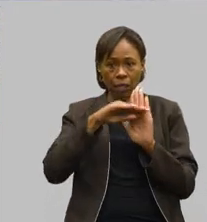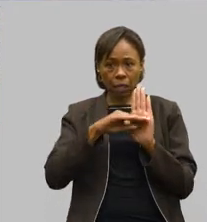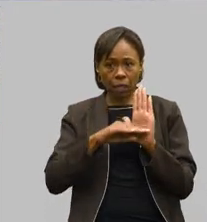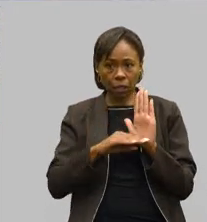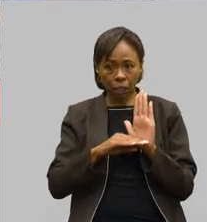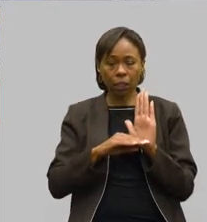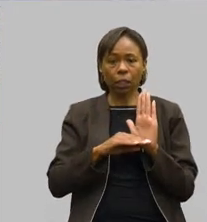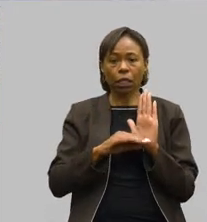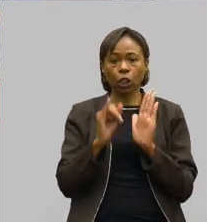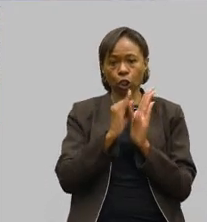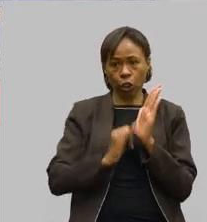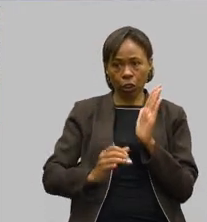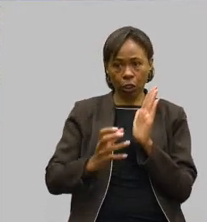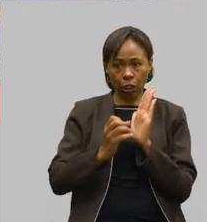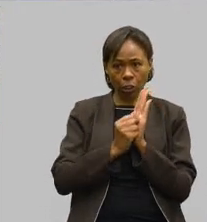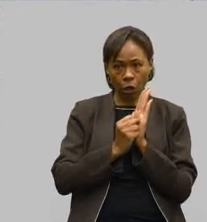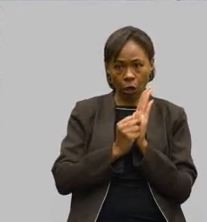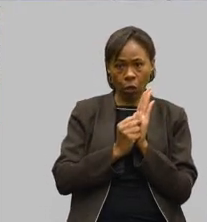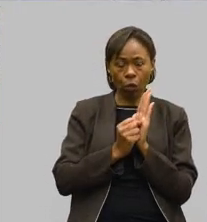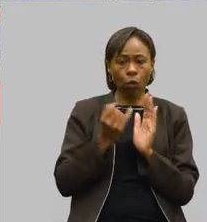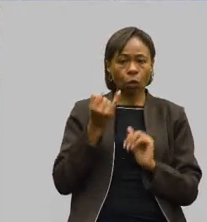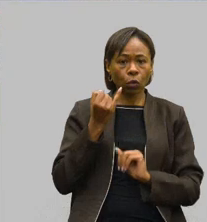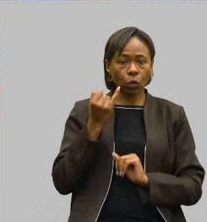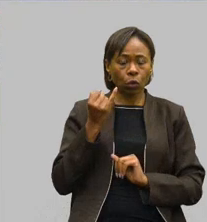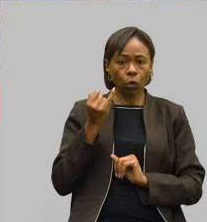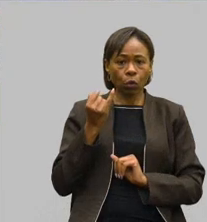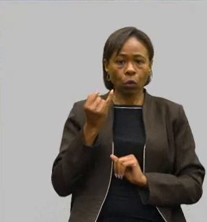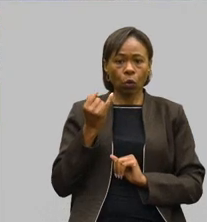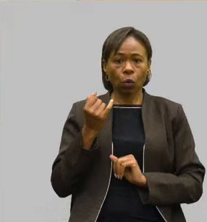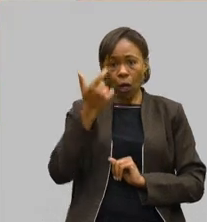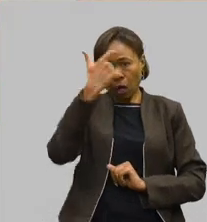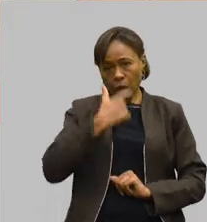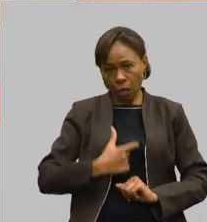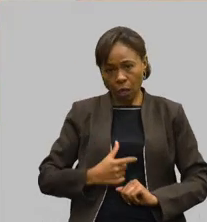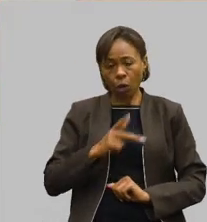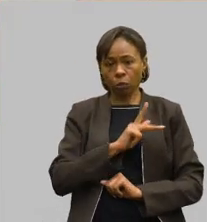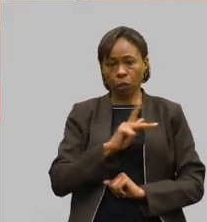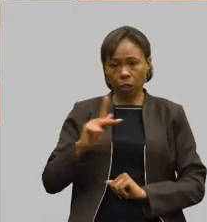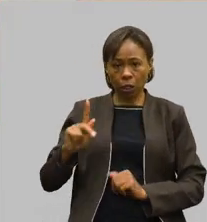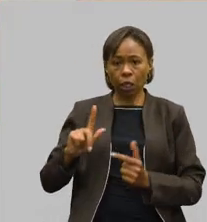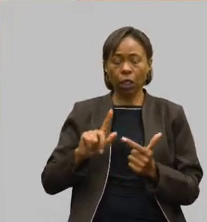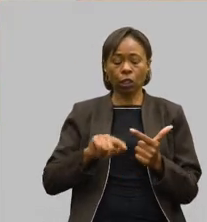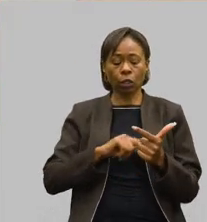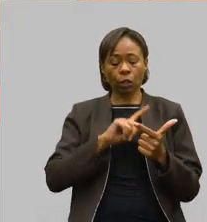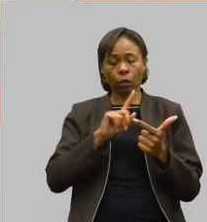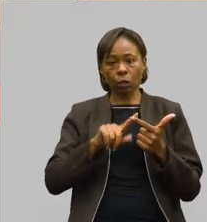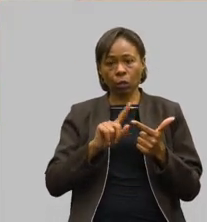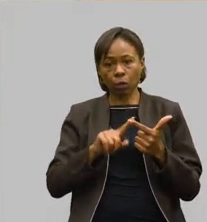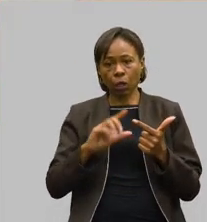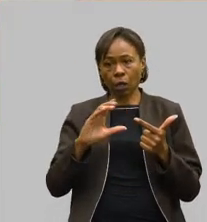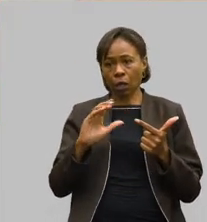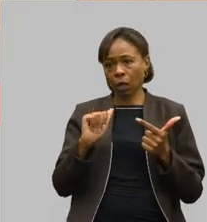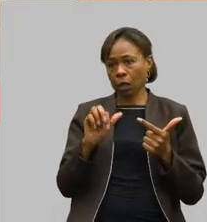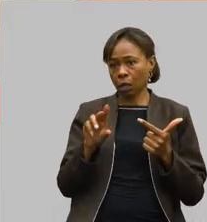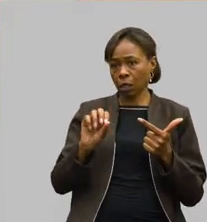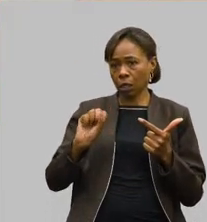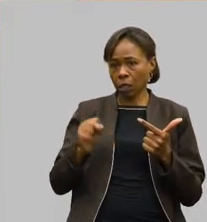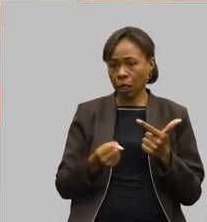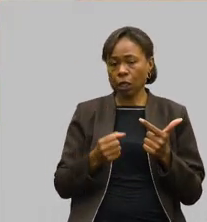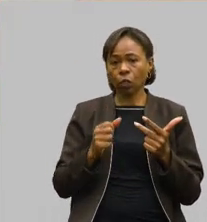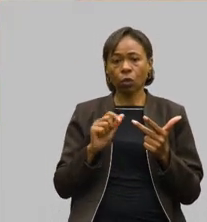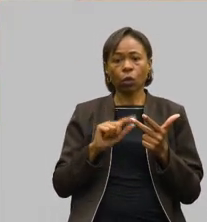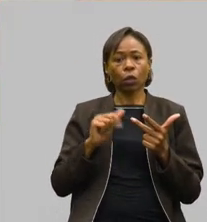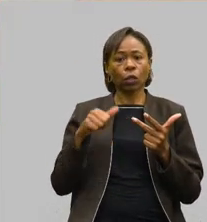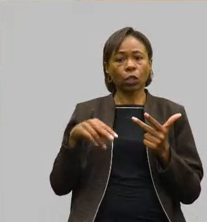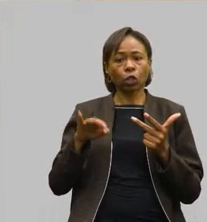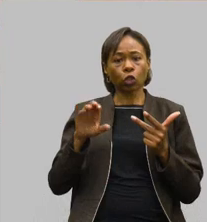inscritos aqui, o presidente, que sou eu, Betão, depois, em seguida, Enes Cândido, Carlos Henrique, Antônio Carlos Arantes, Amunda